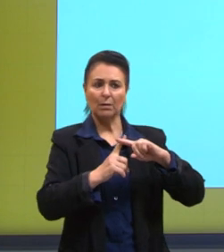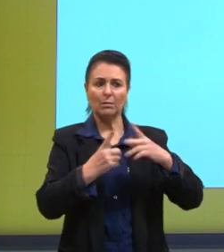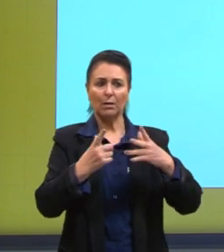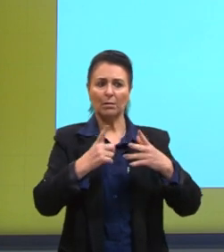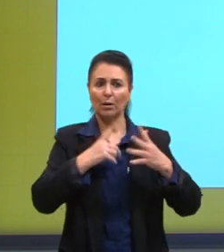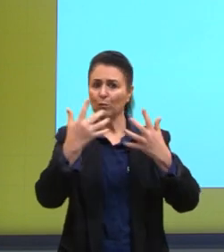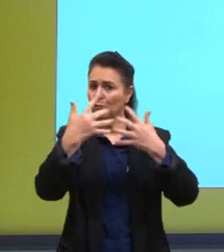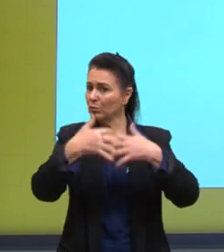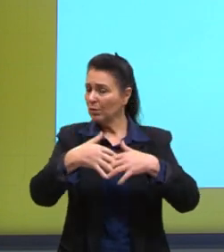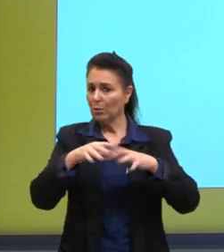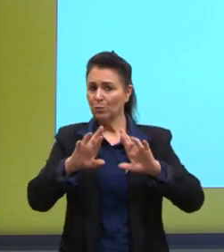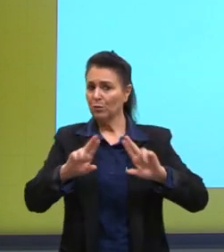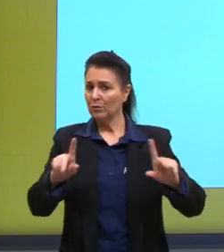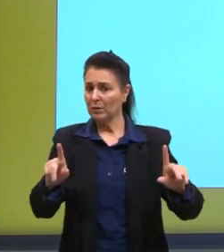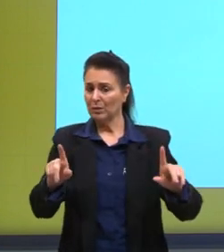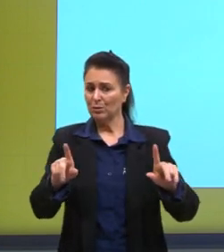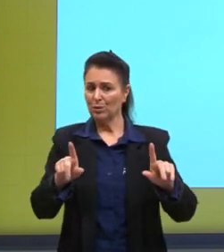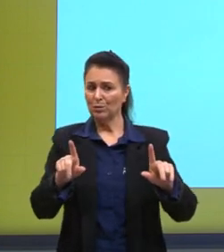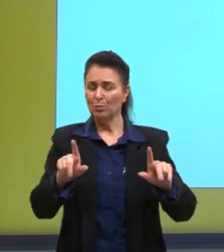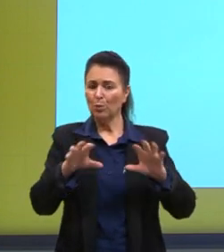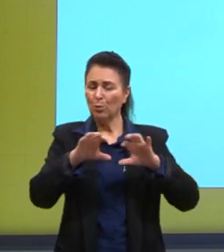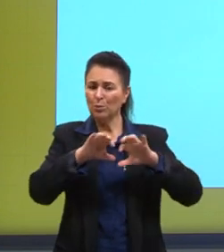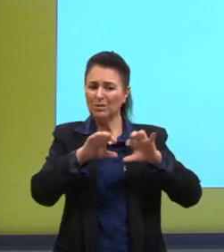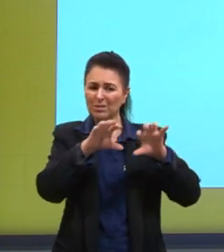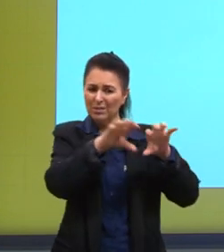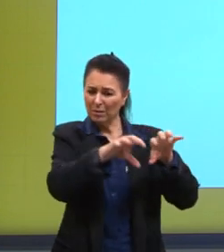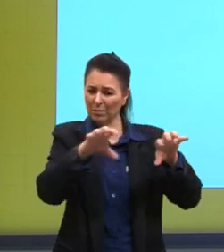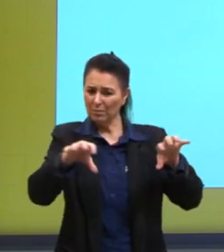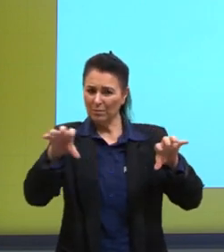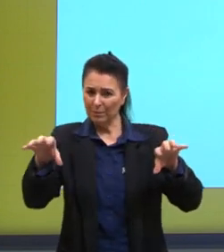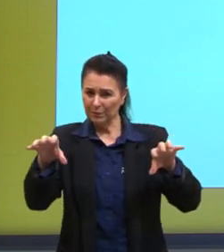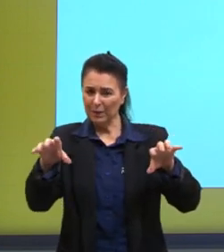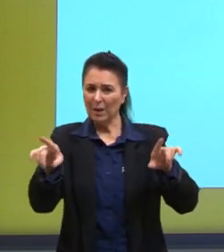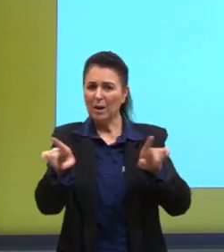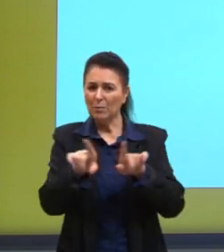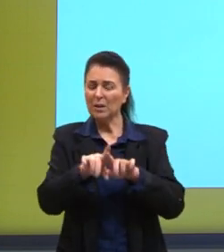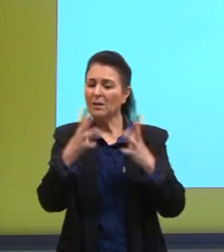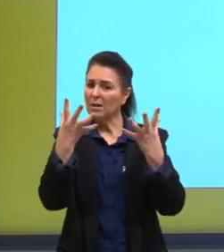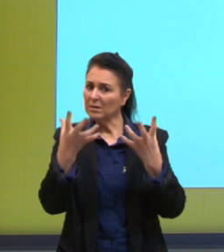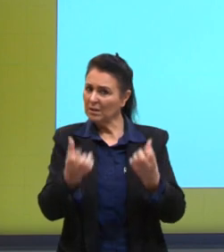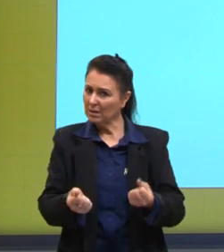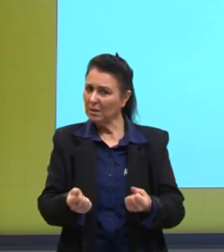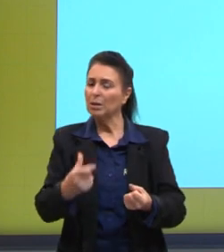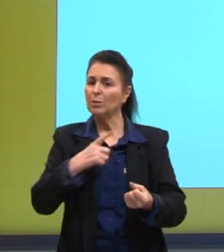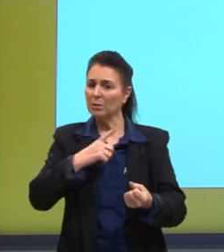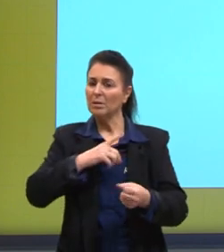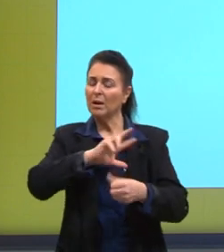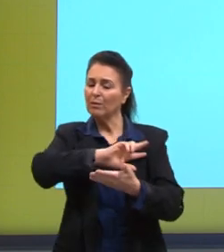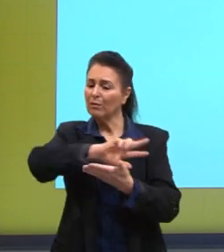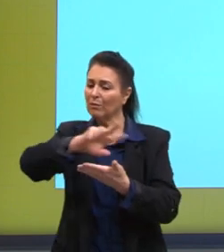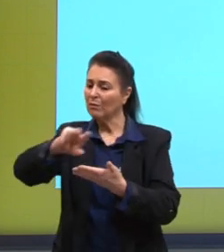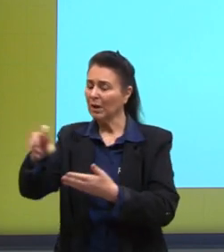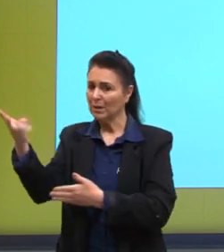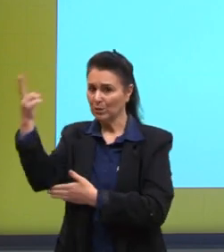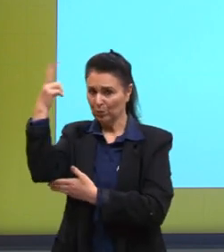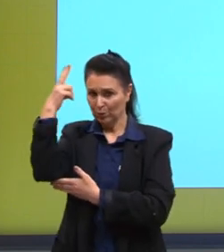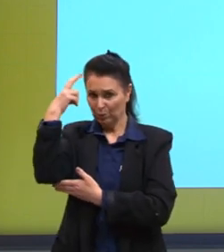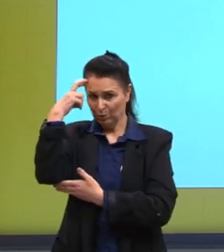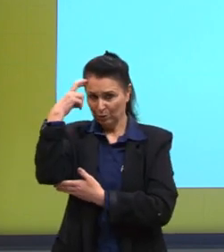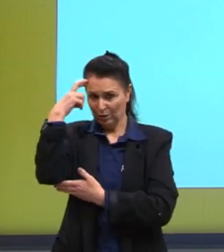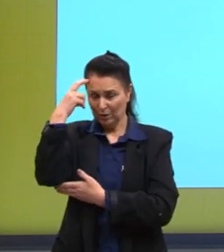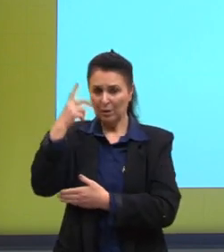um pouco fragmentada, mas já admitindo essas questões também multiculturais. A